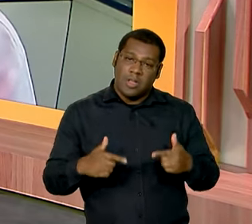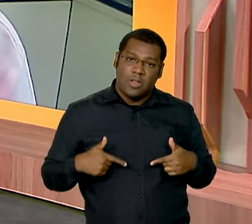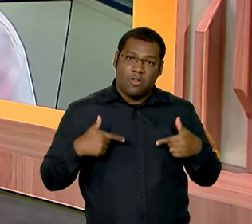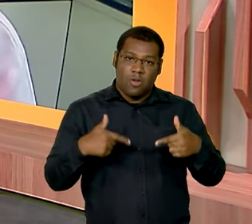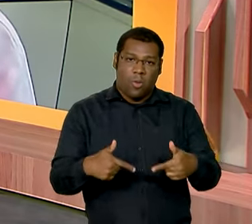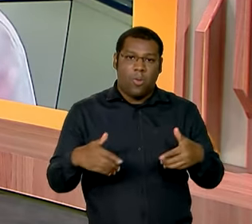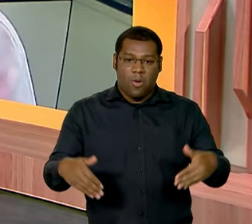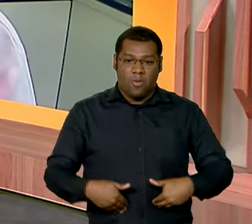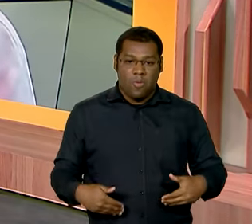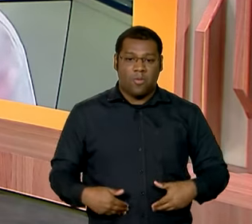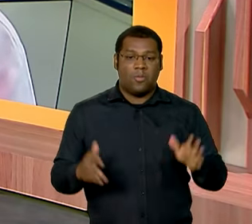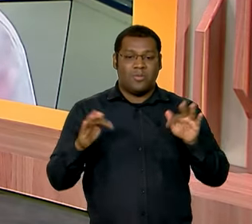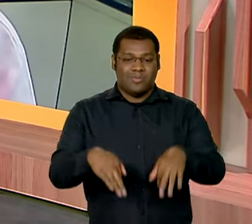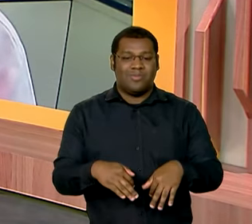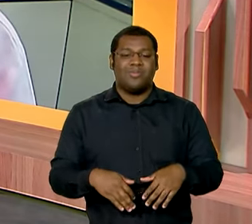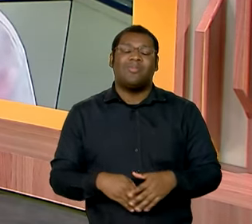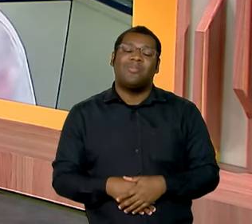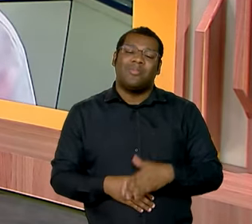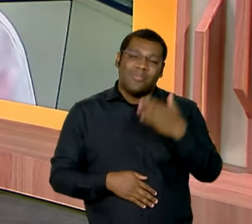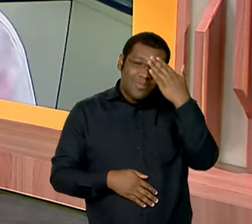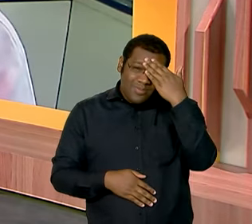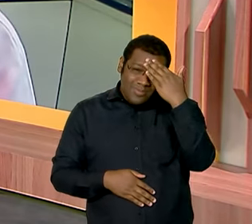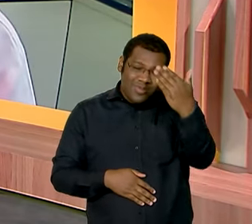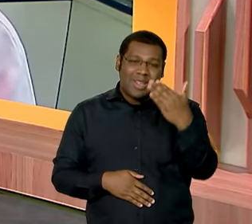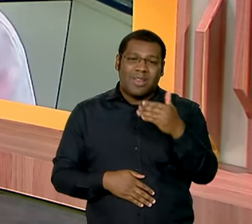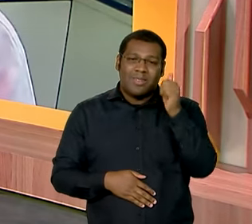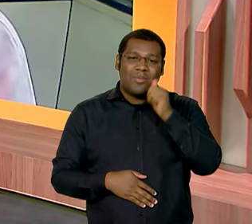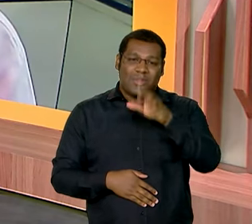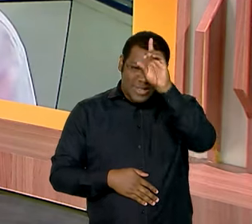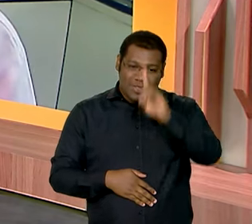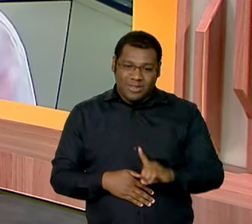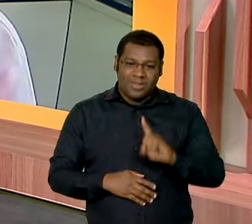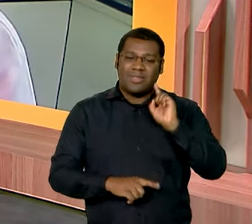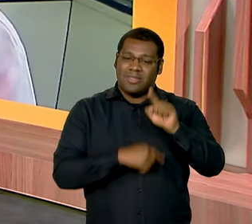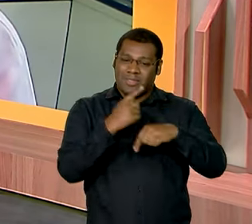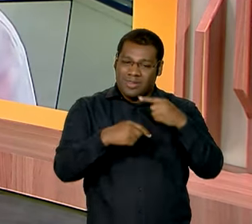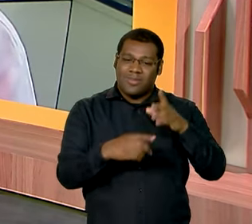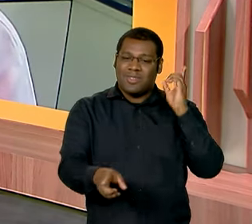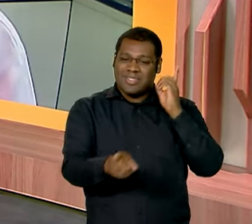à Fome. Diretora, muito obrigada pela participação, eu aguardo a senhora numa próxima oportunidade.